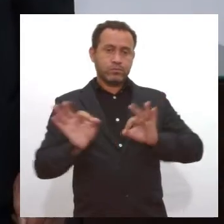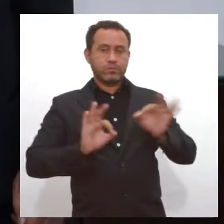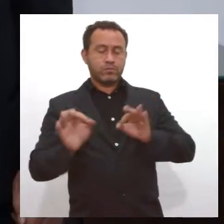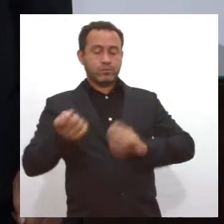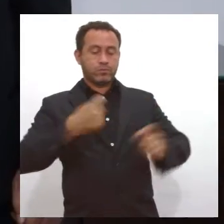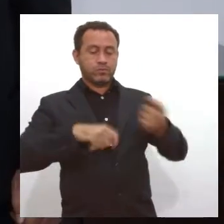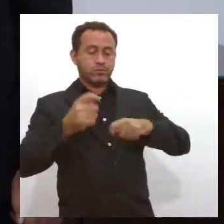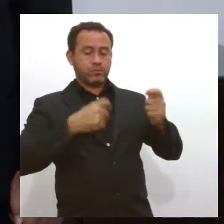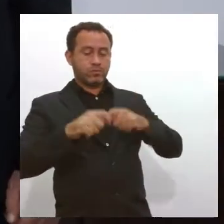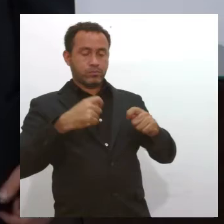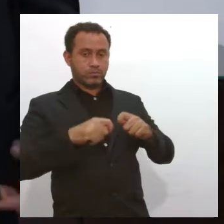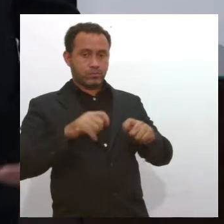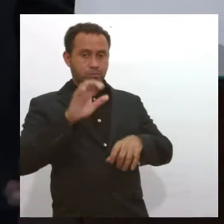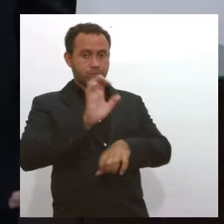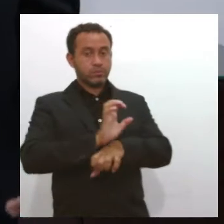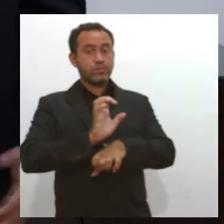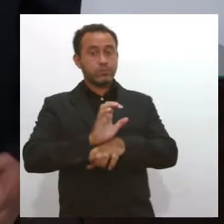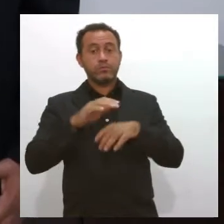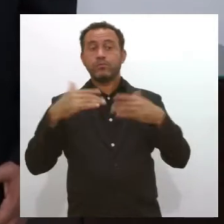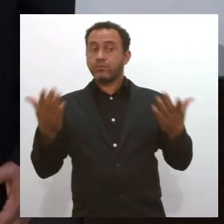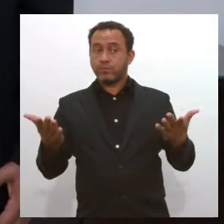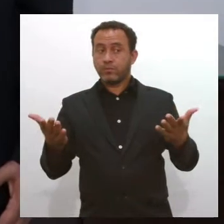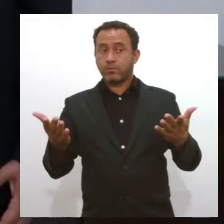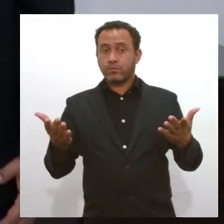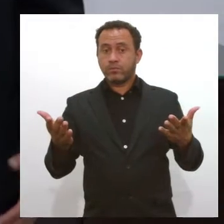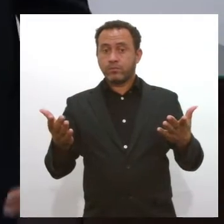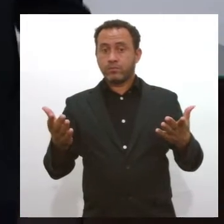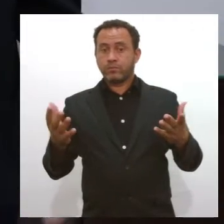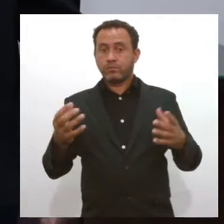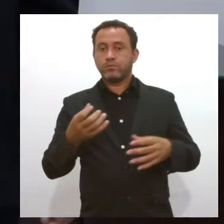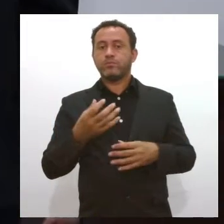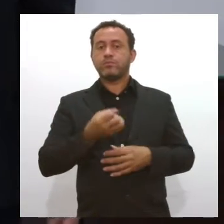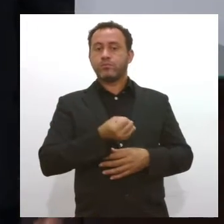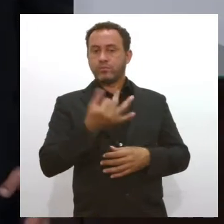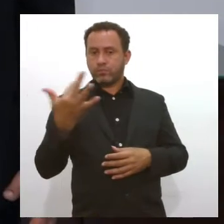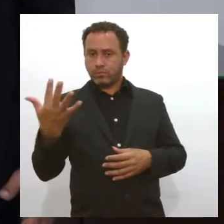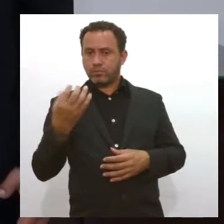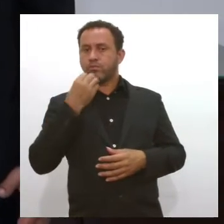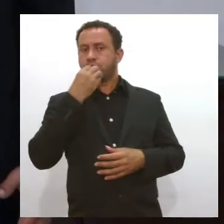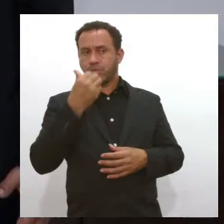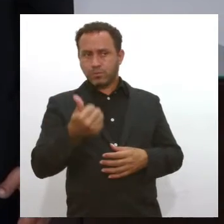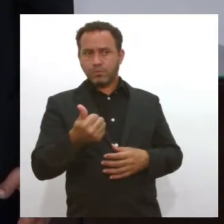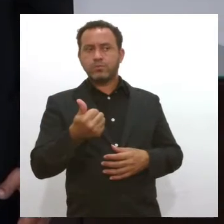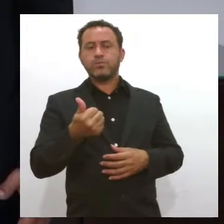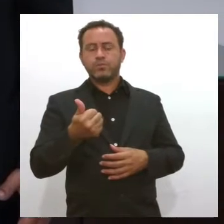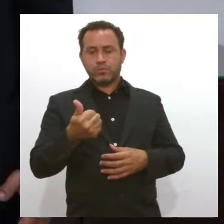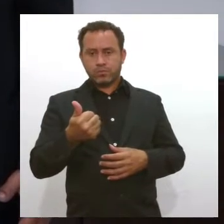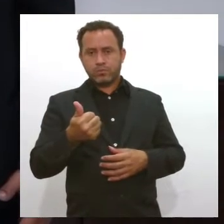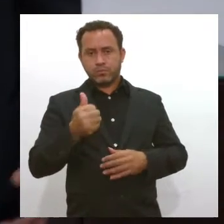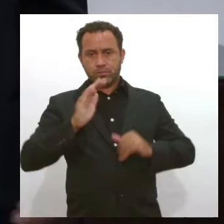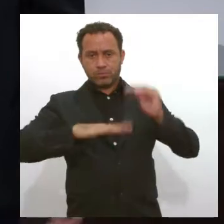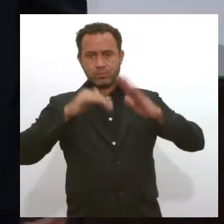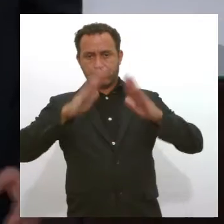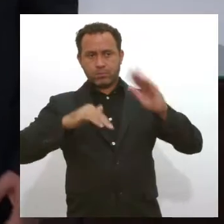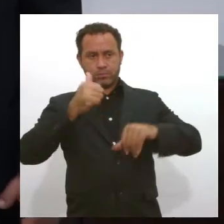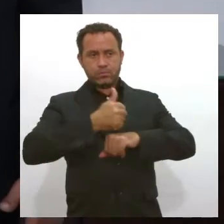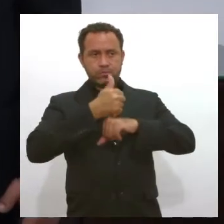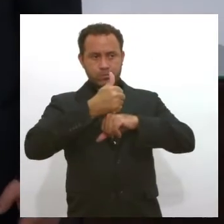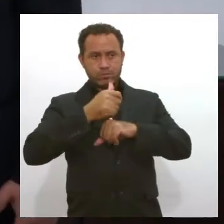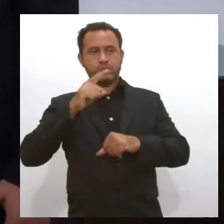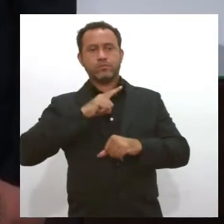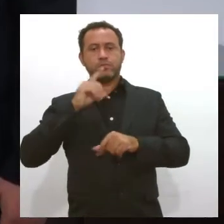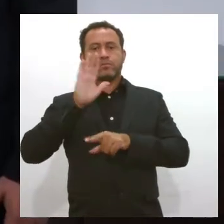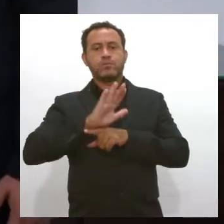administrativa. Então, é uma quantidade bastante razoável de profissionais que vêm para